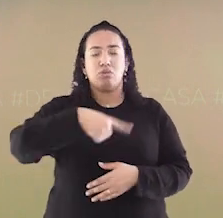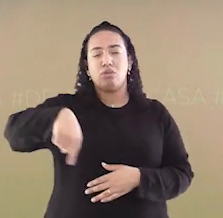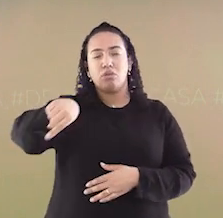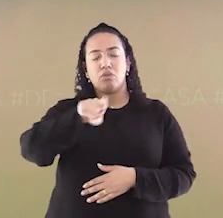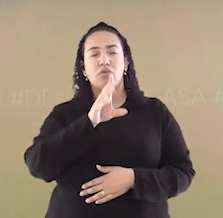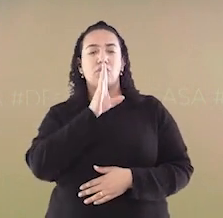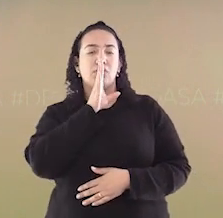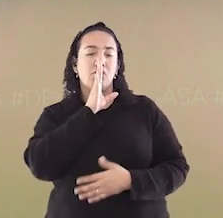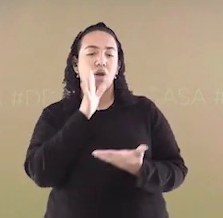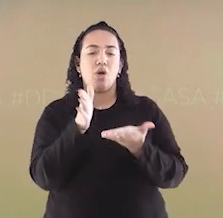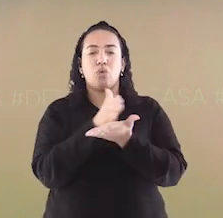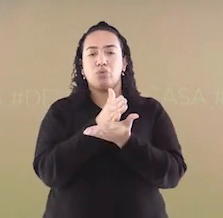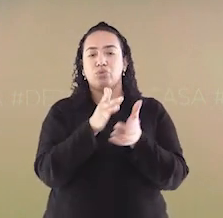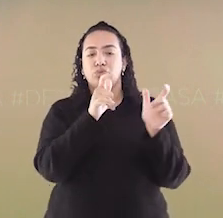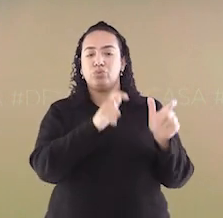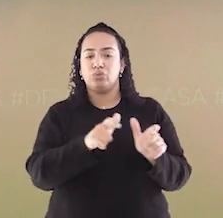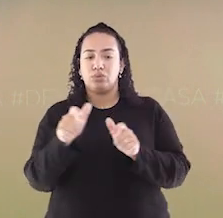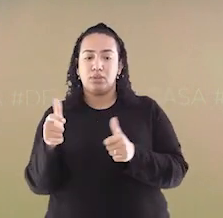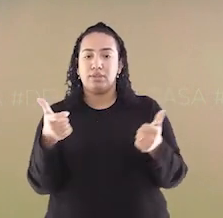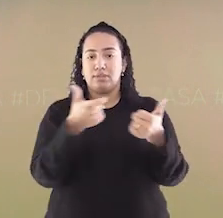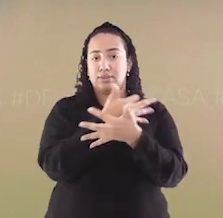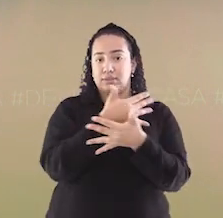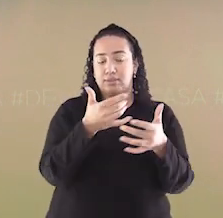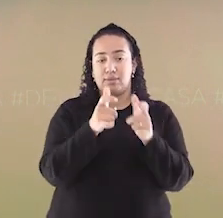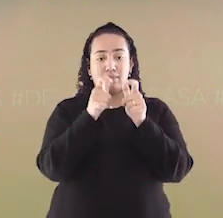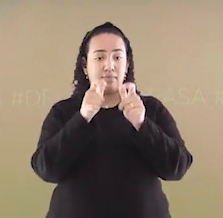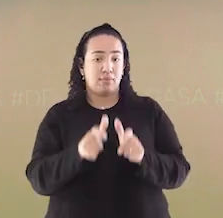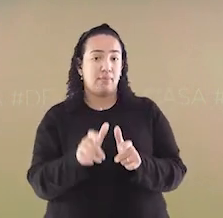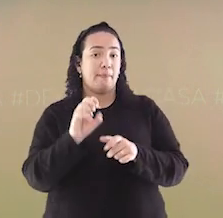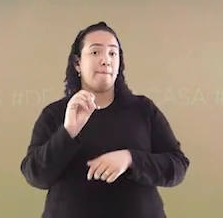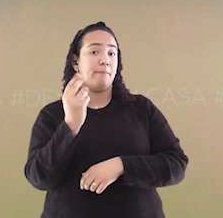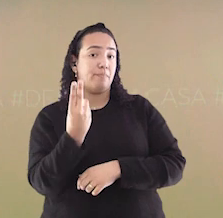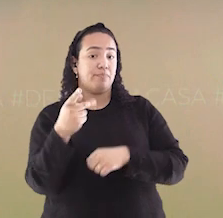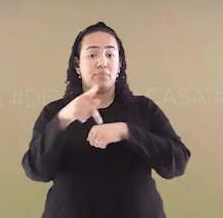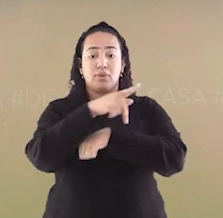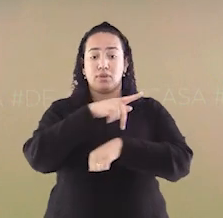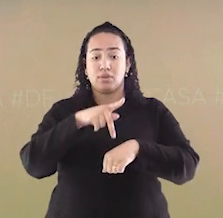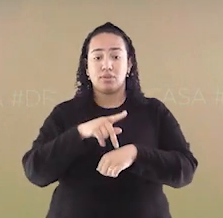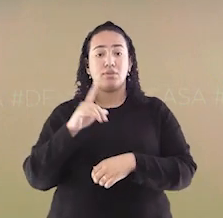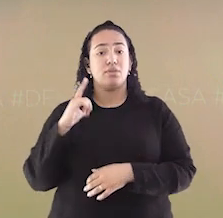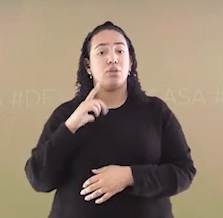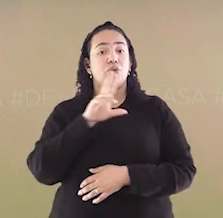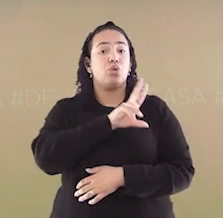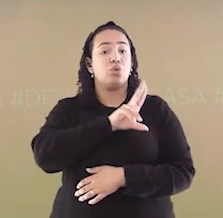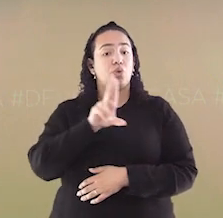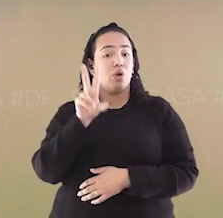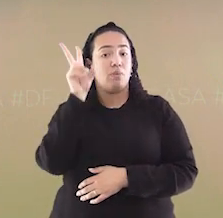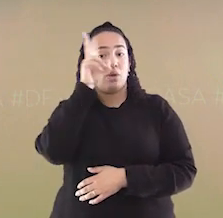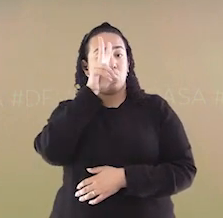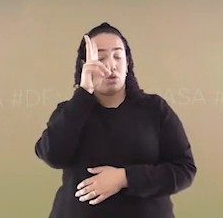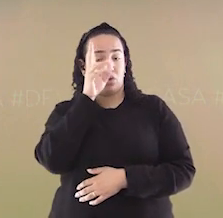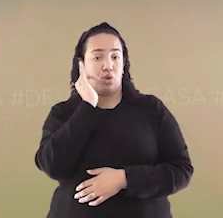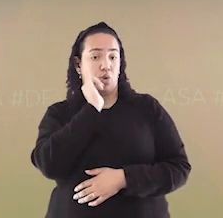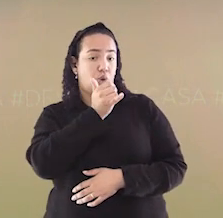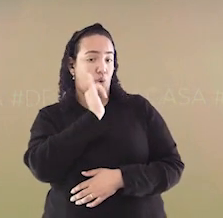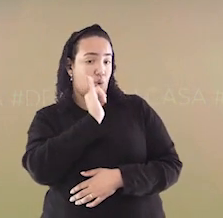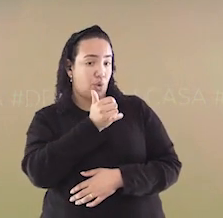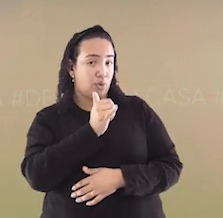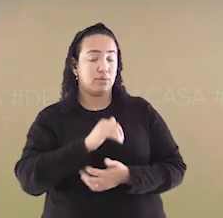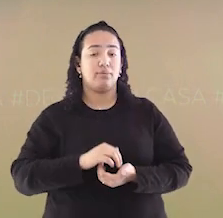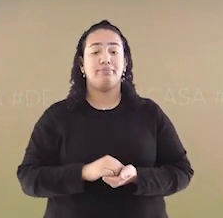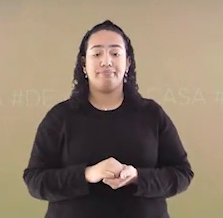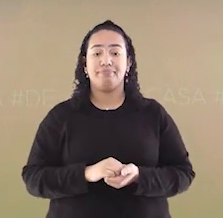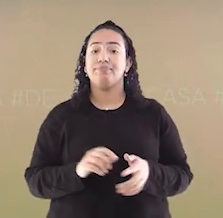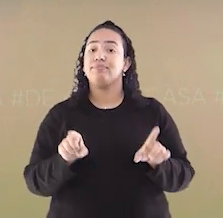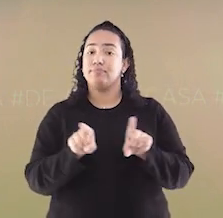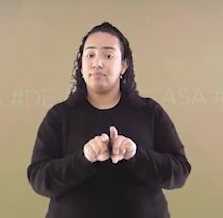locais da cidade, bairro ou país que levam nomes que nos contam a história desses locais. Além